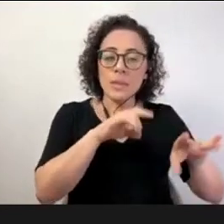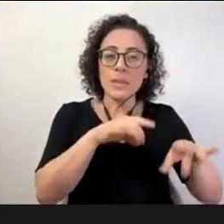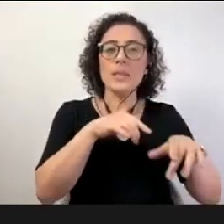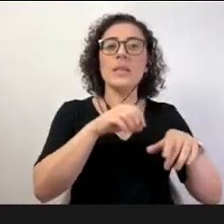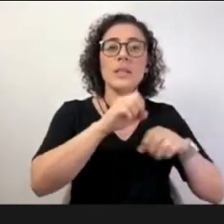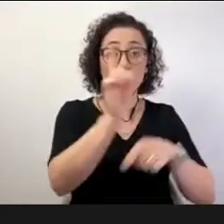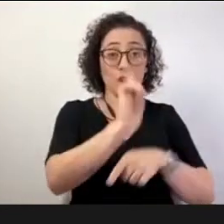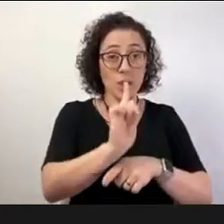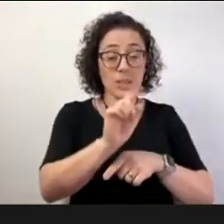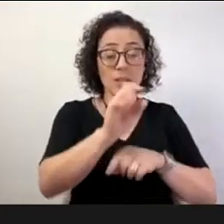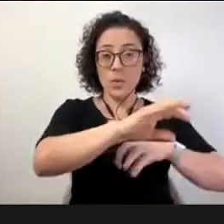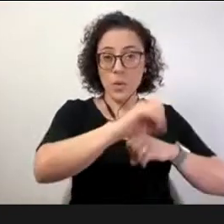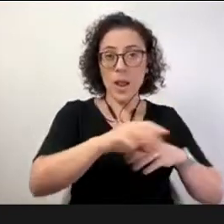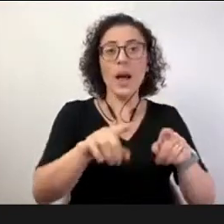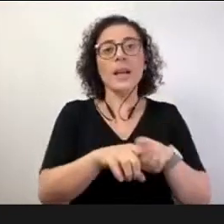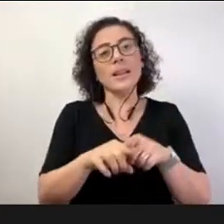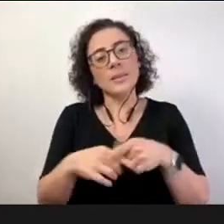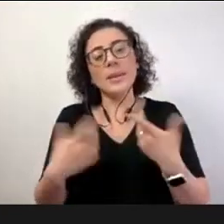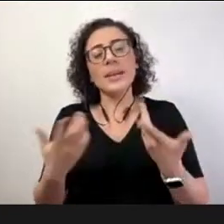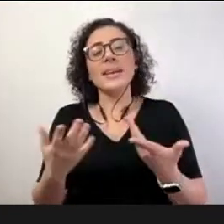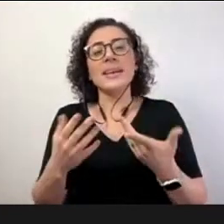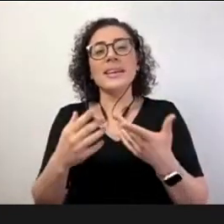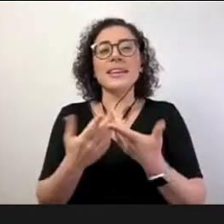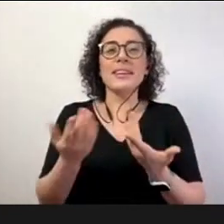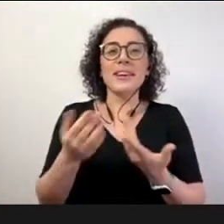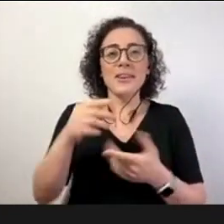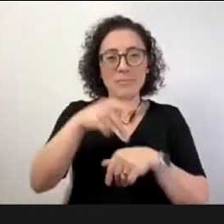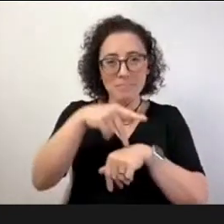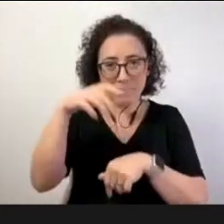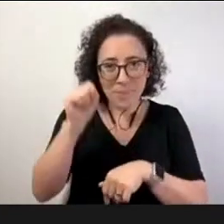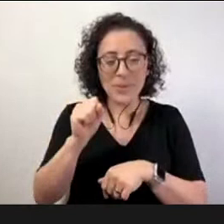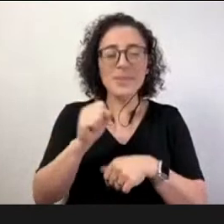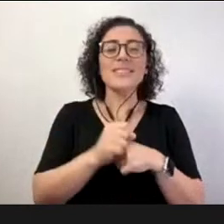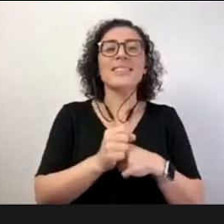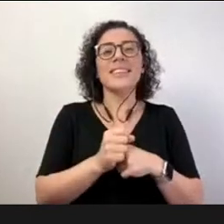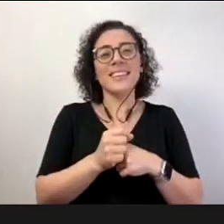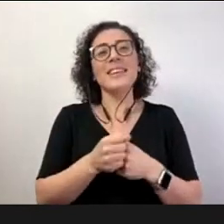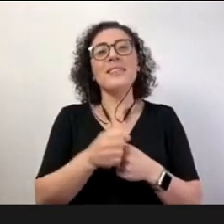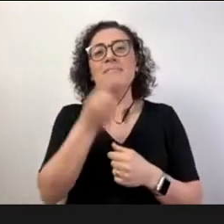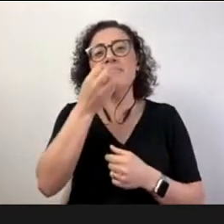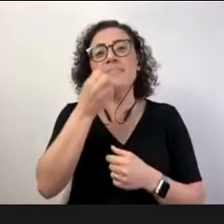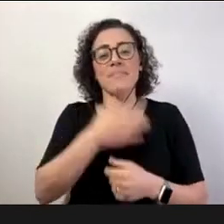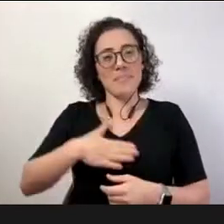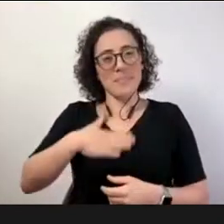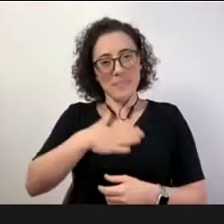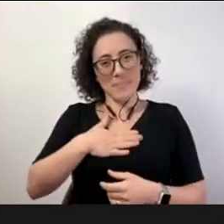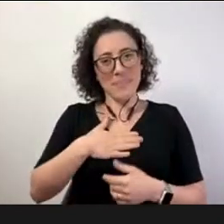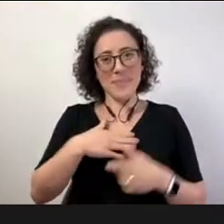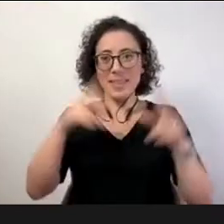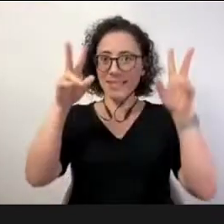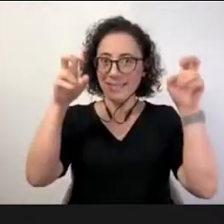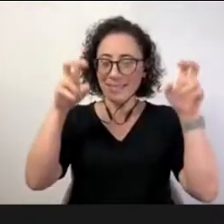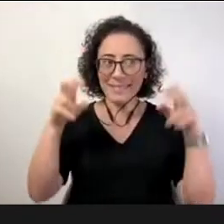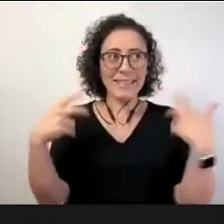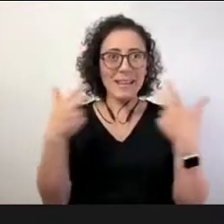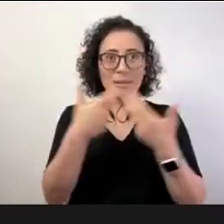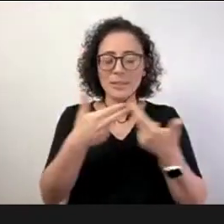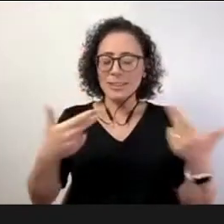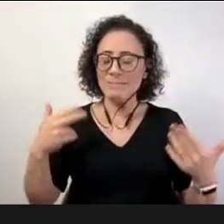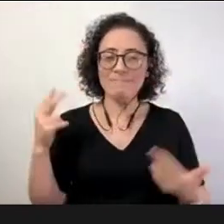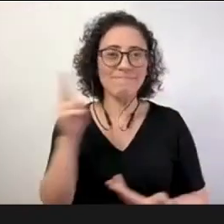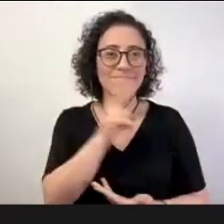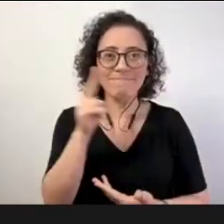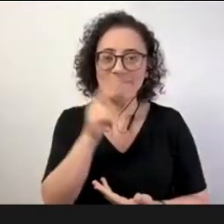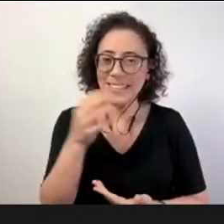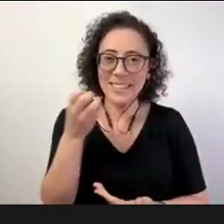serviços. É um prazer estar aqui imenso compor essa mesa com temas tão valiosos, tão urgentes e emergentes,